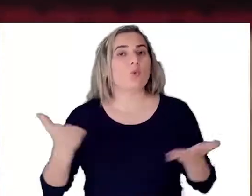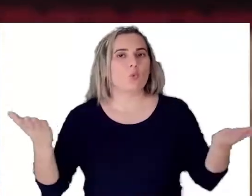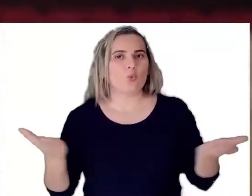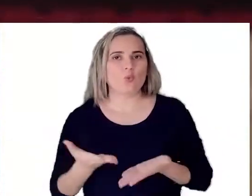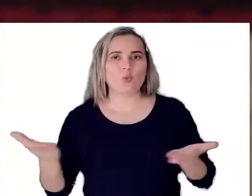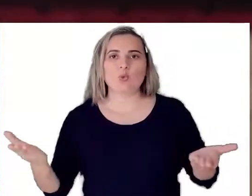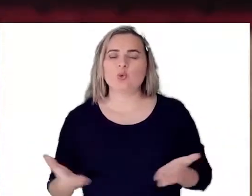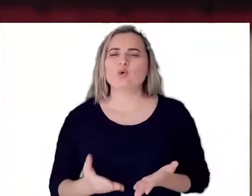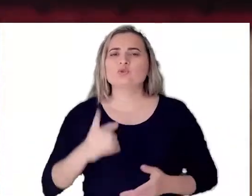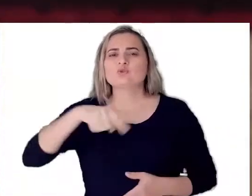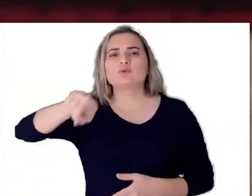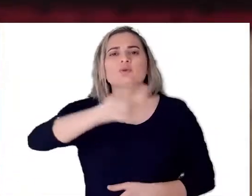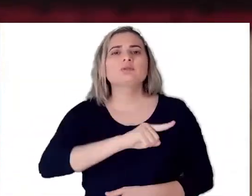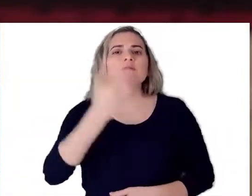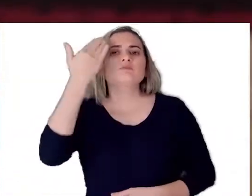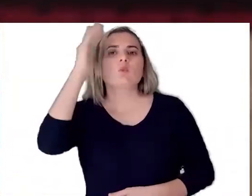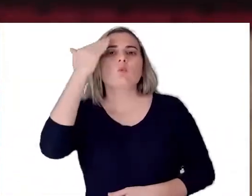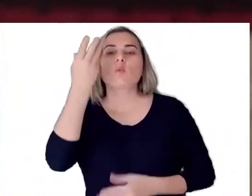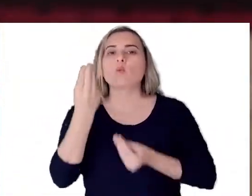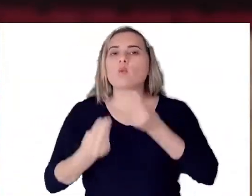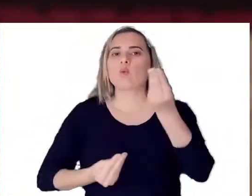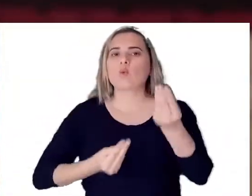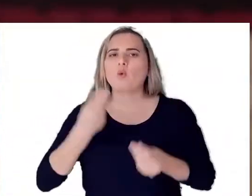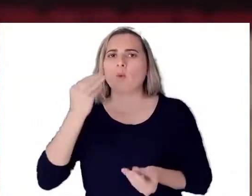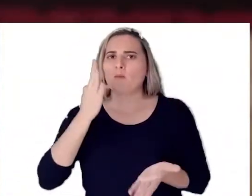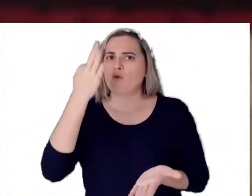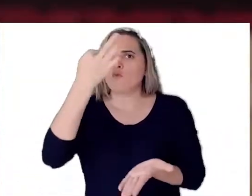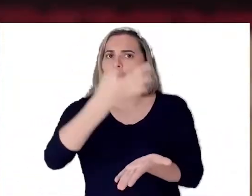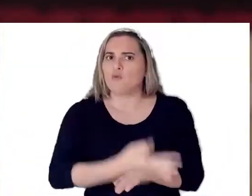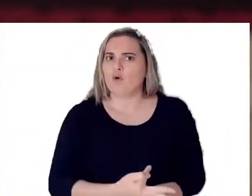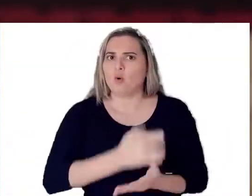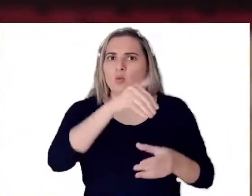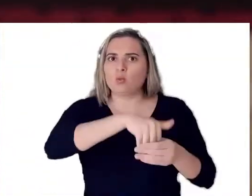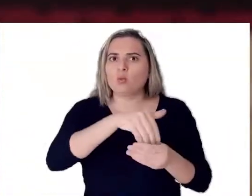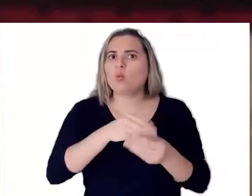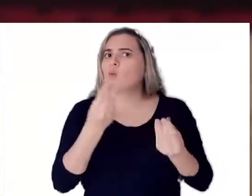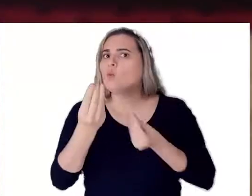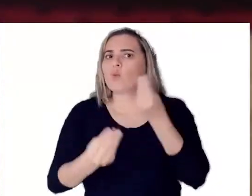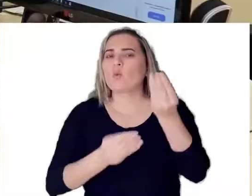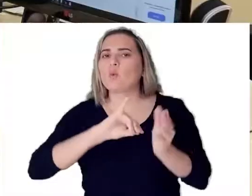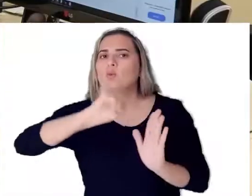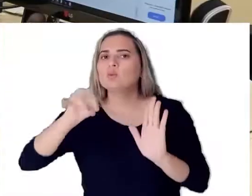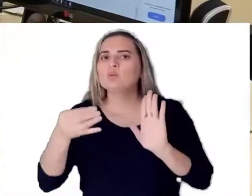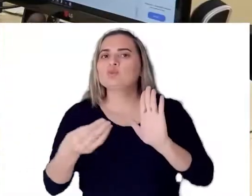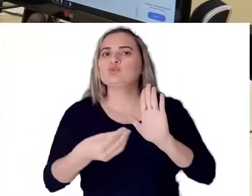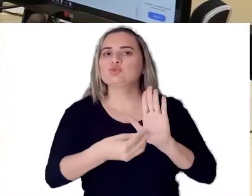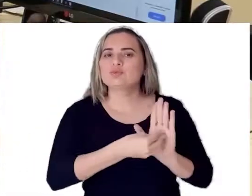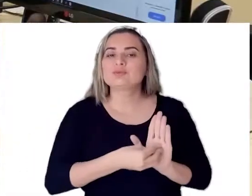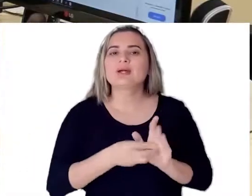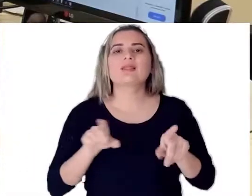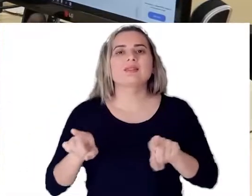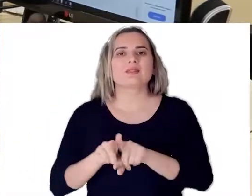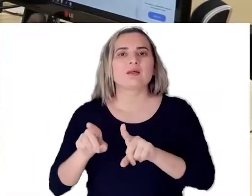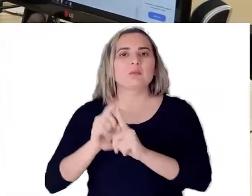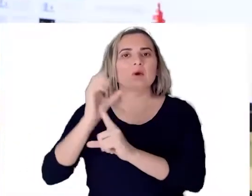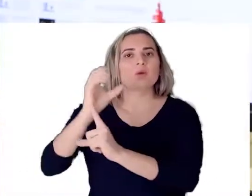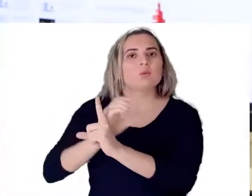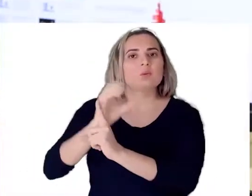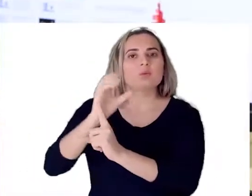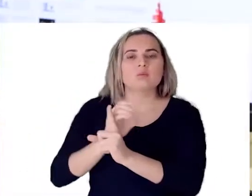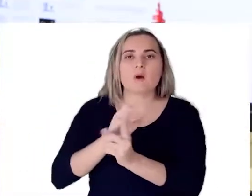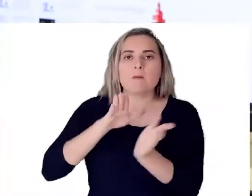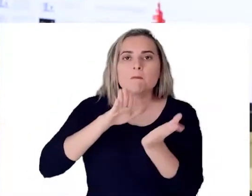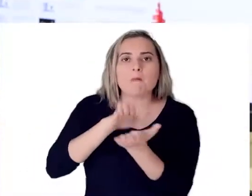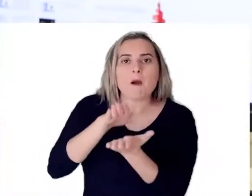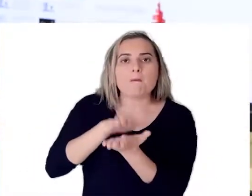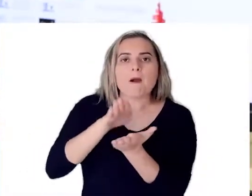No programa de hoje você vai saber como justificar a ausência do voto depois da eleição e vai conhecer o novo calendário de prestação